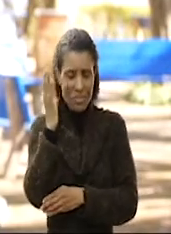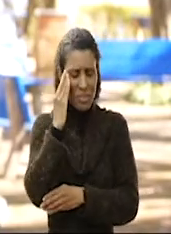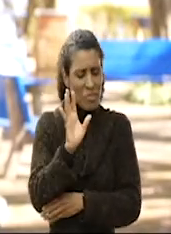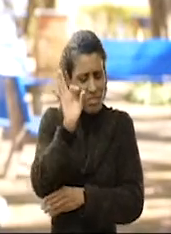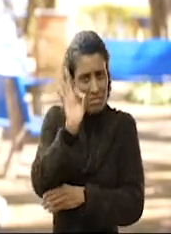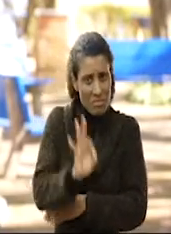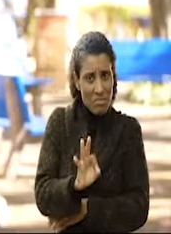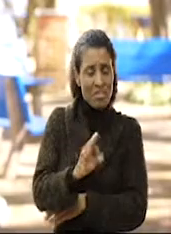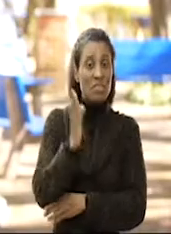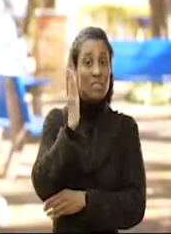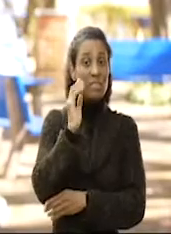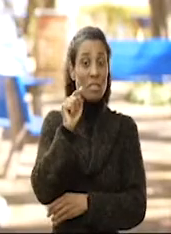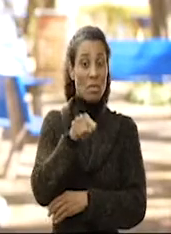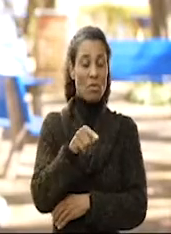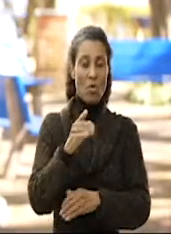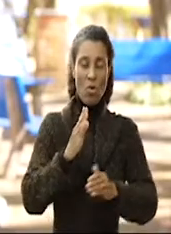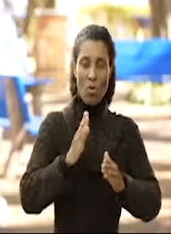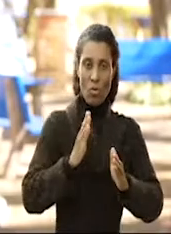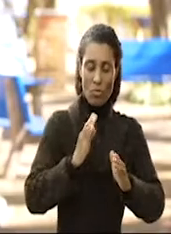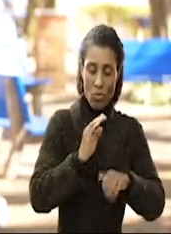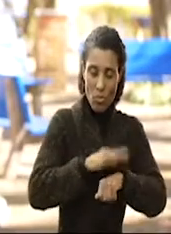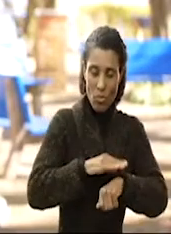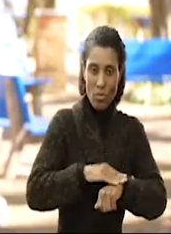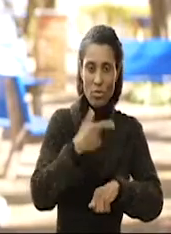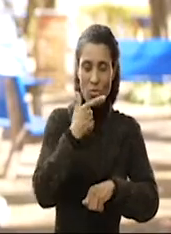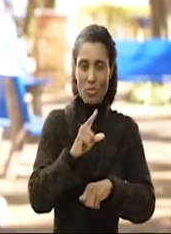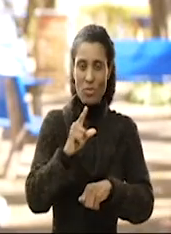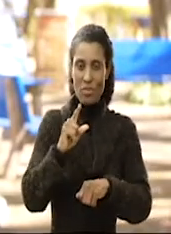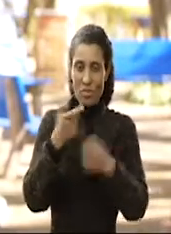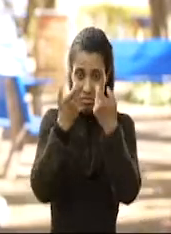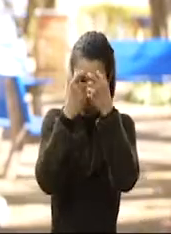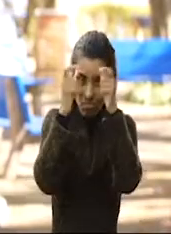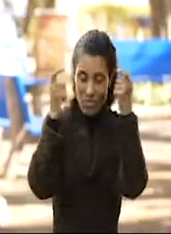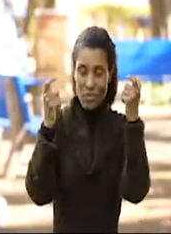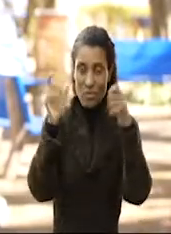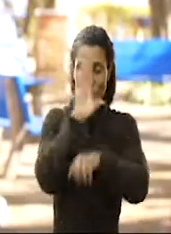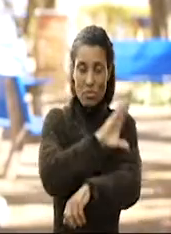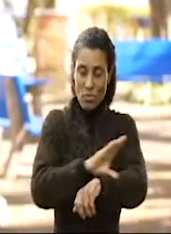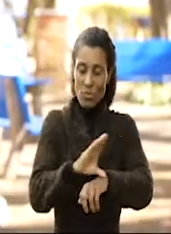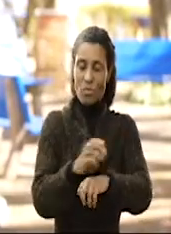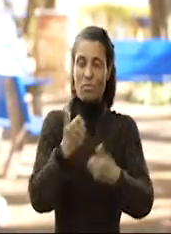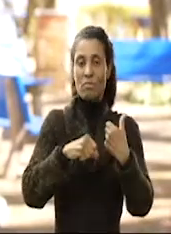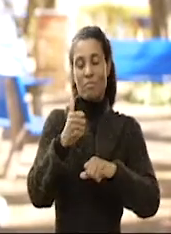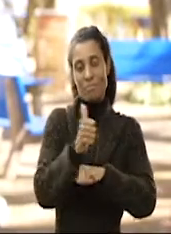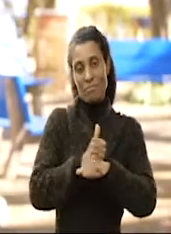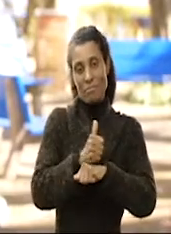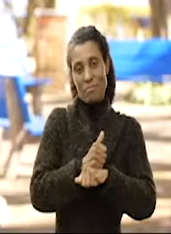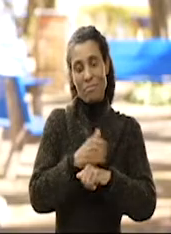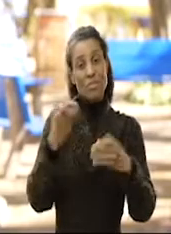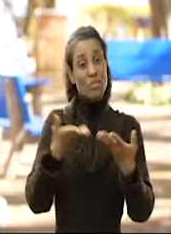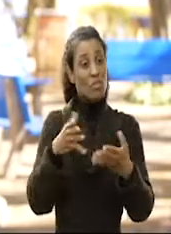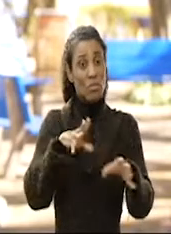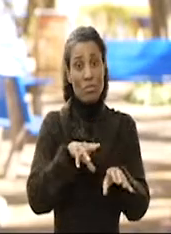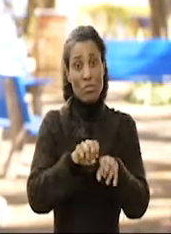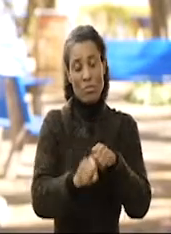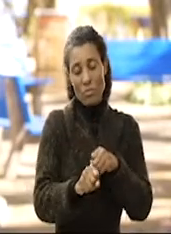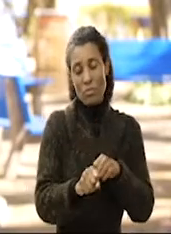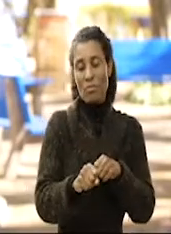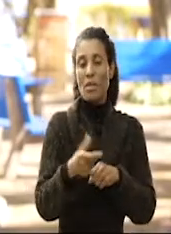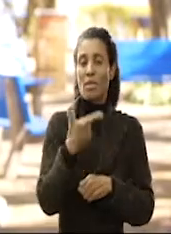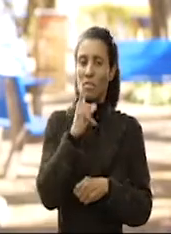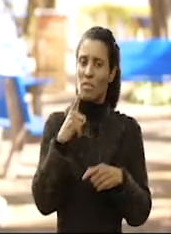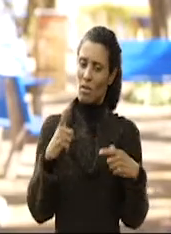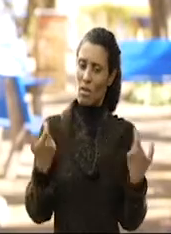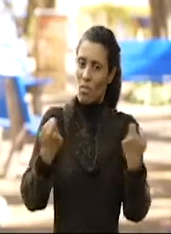essa certeza, de que eles sabem que a partir do momento que eles agregarem conhecimento por meio do curso da qualificação profissional, eles vão sair daqui já preparados para